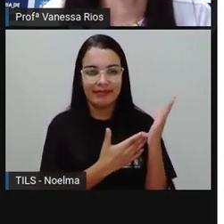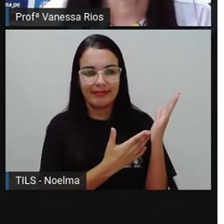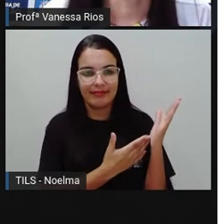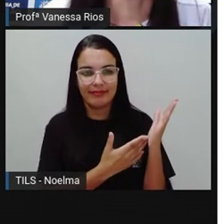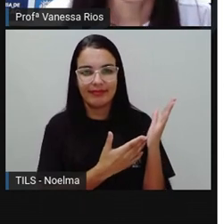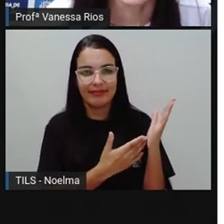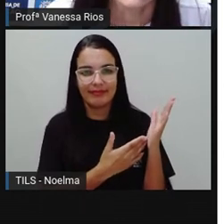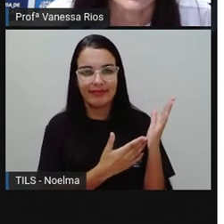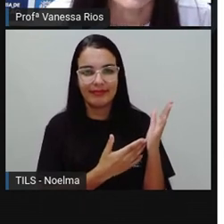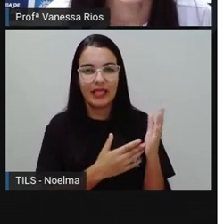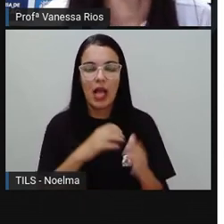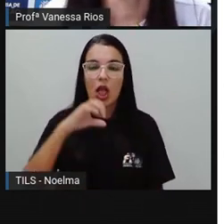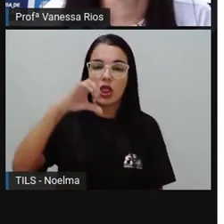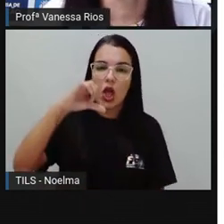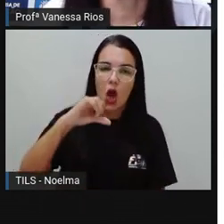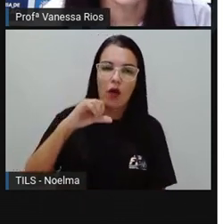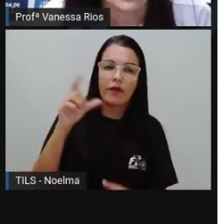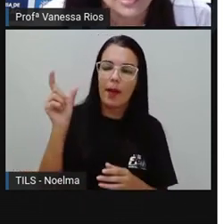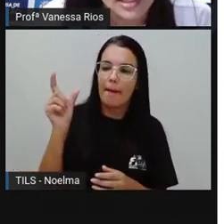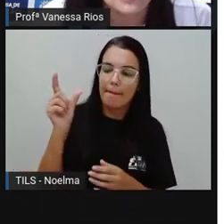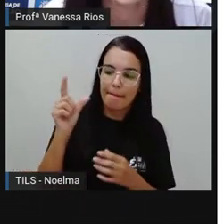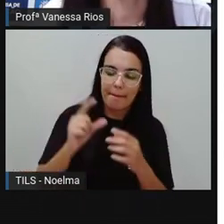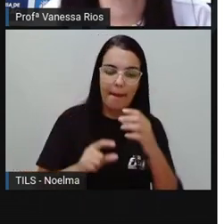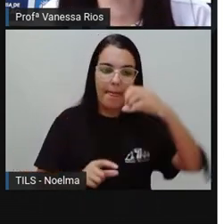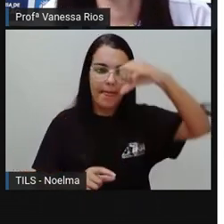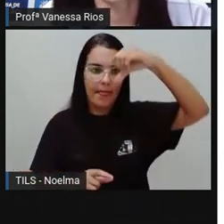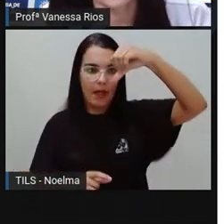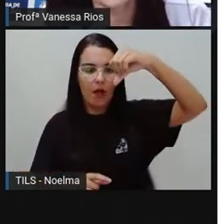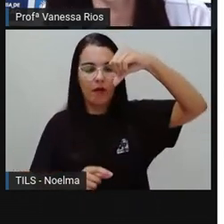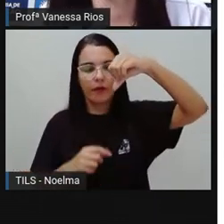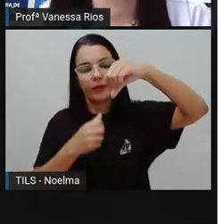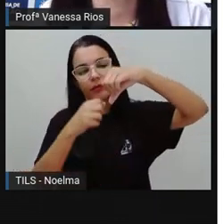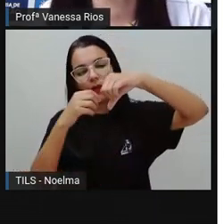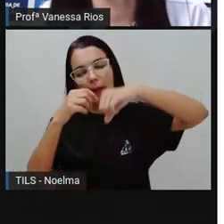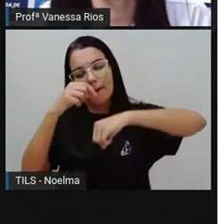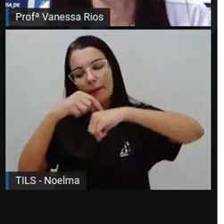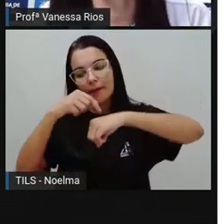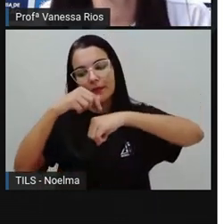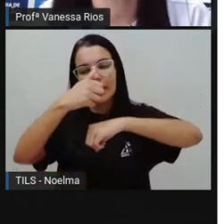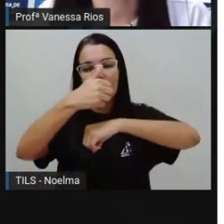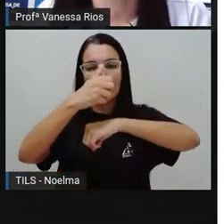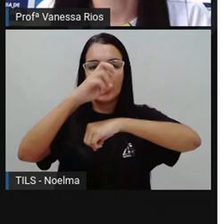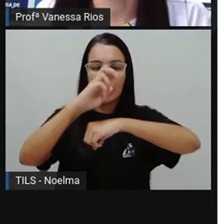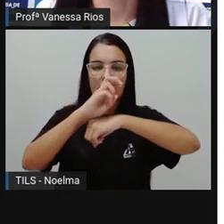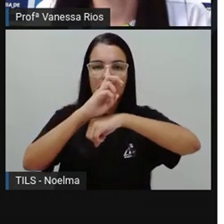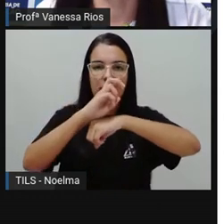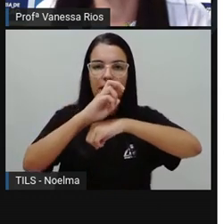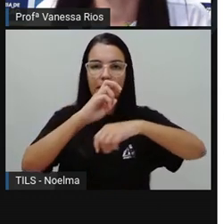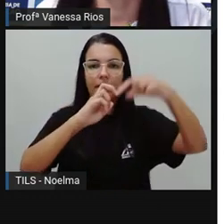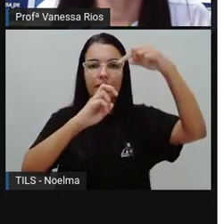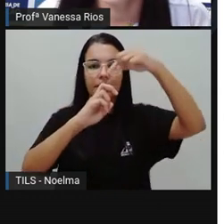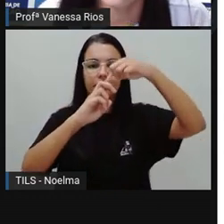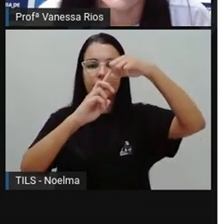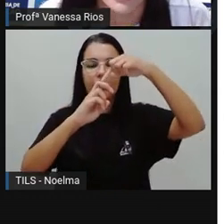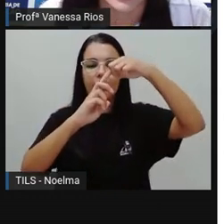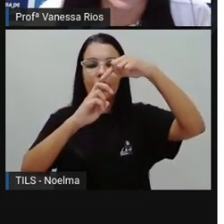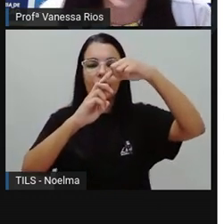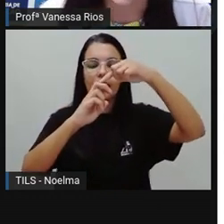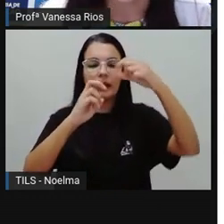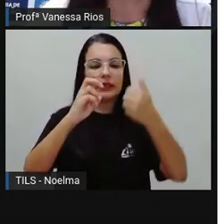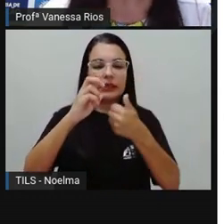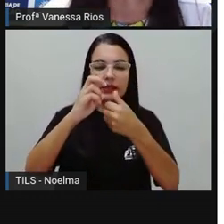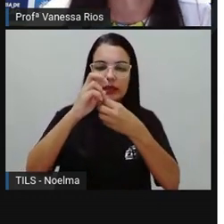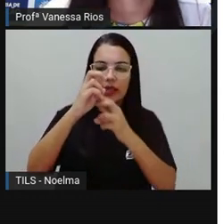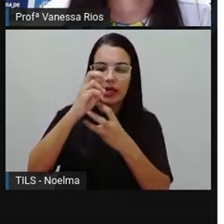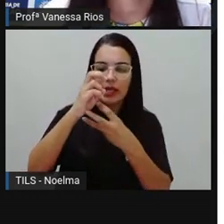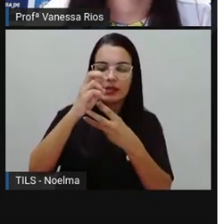9 é menor que 13, que 15 é menor que 13, é menor que 12. Também é menor que 10.